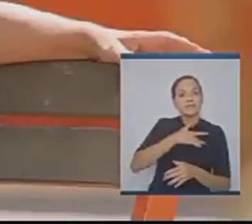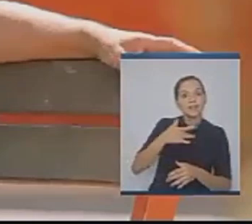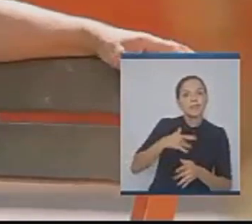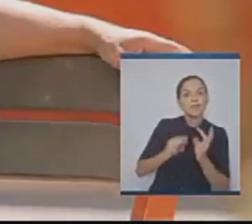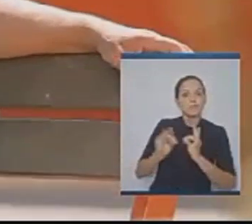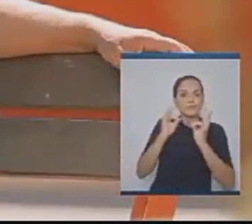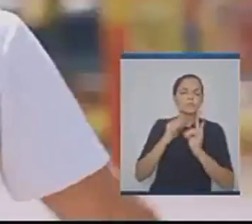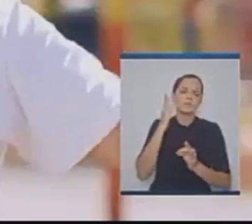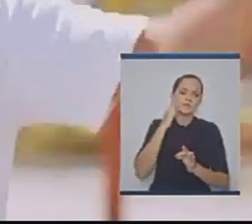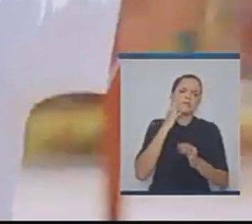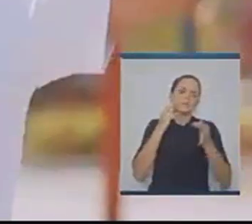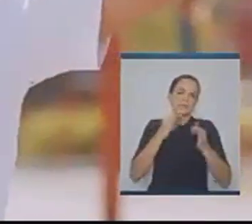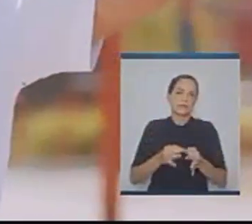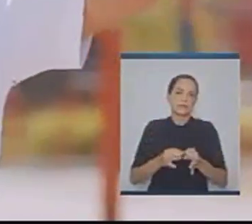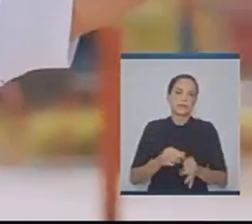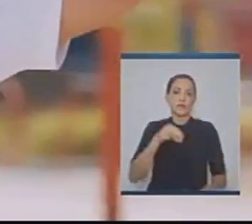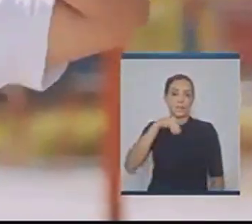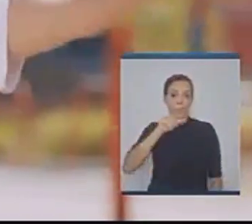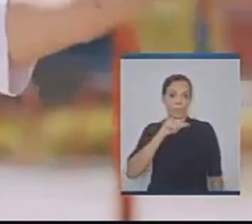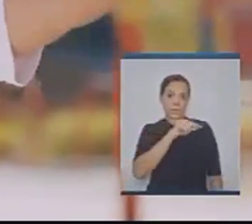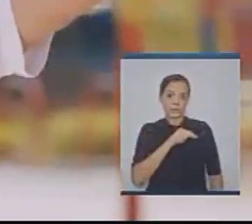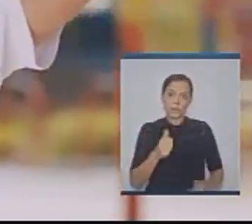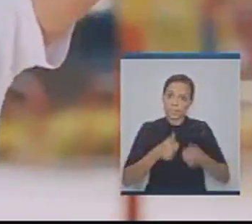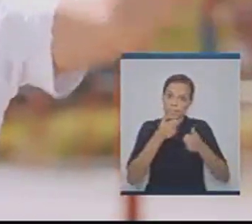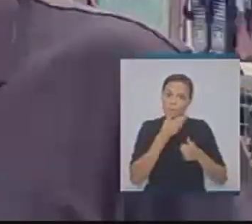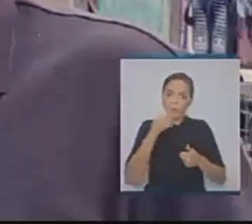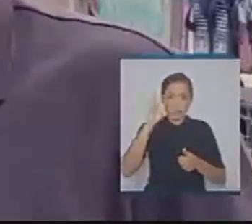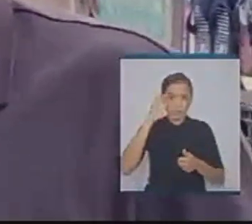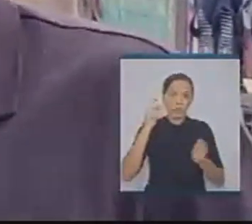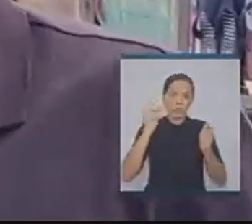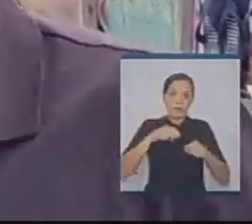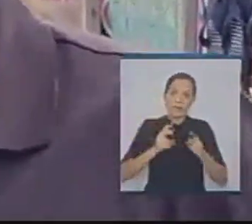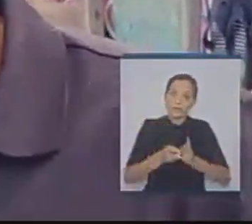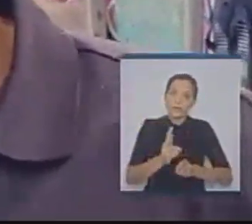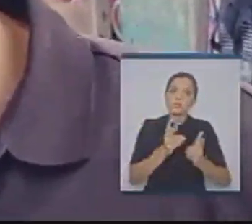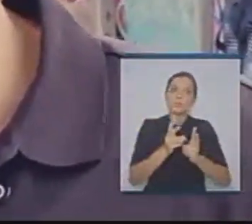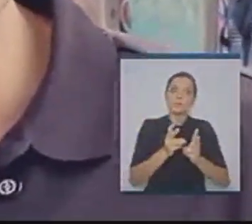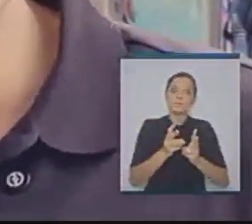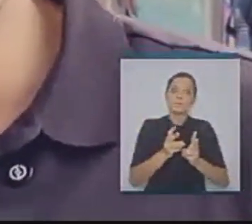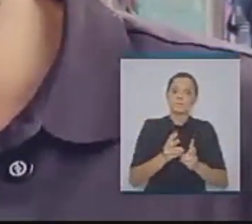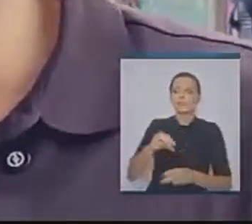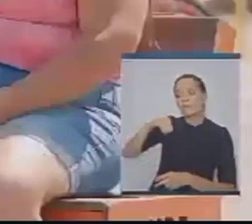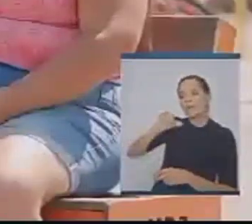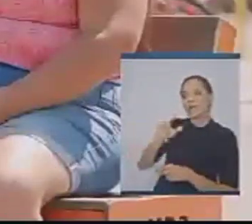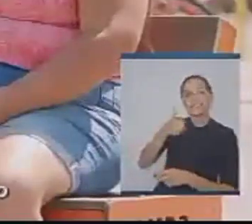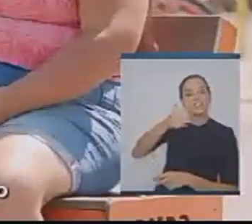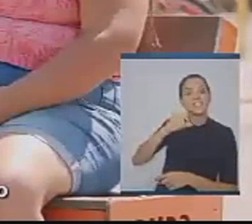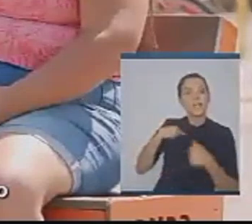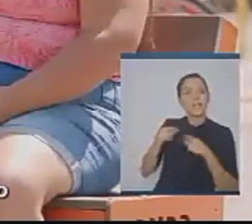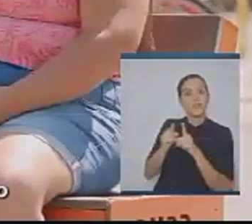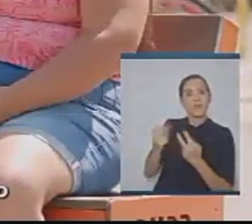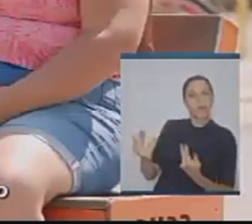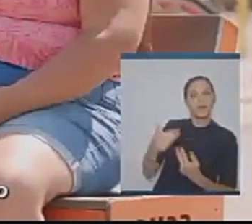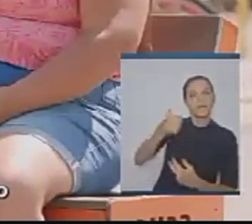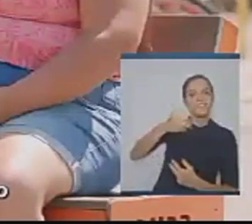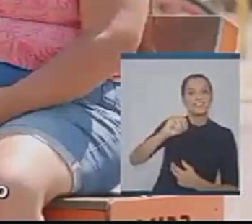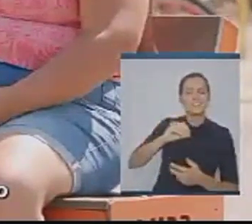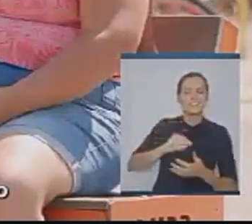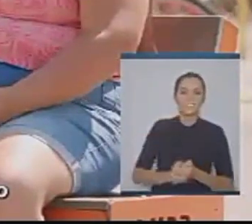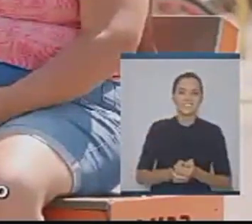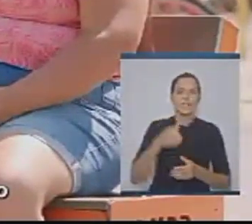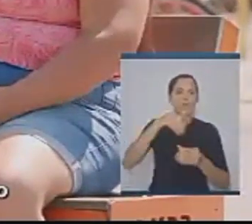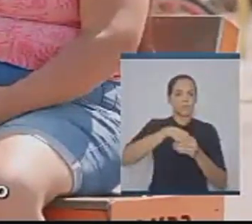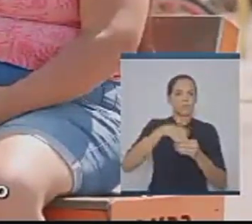continuidade. O Matheus é 10 e eu sou 10! Eu vou votar no Matheus por causa que ele realizou o sonho de todas nós mães